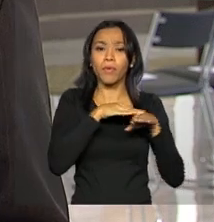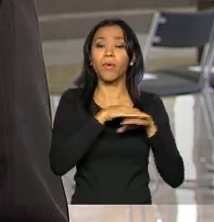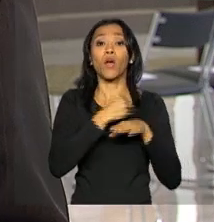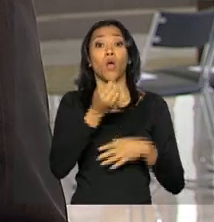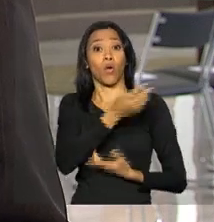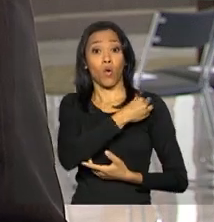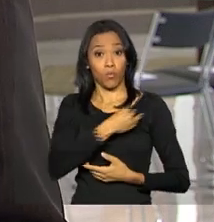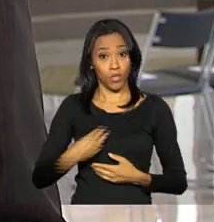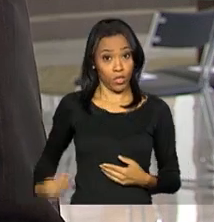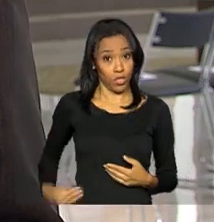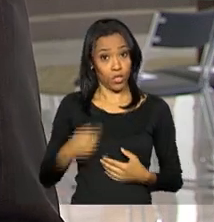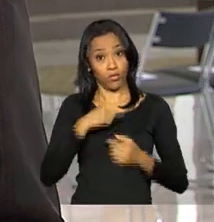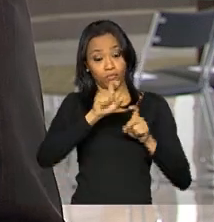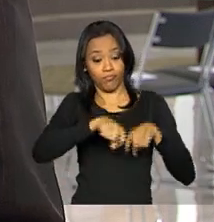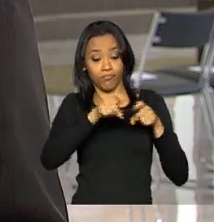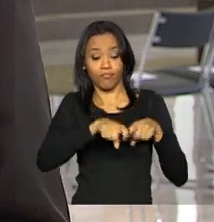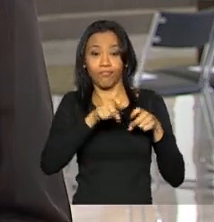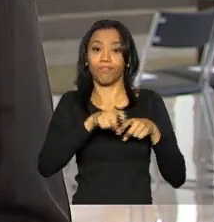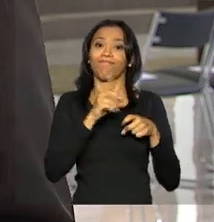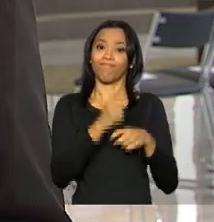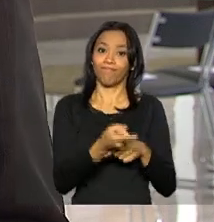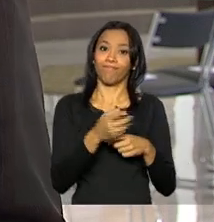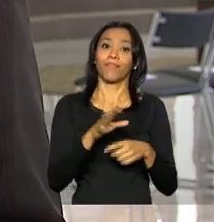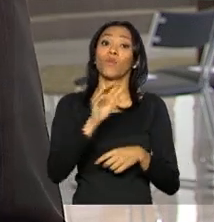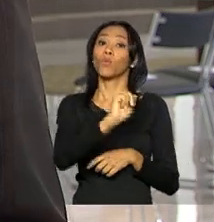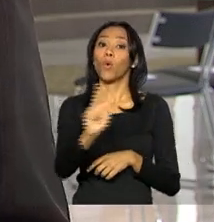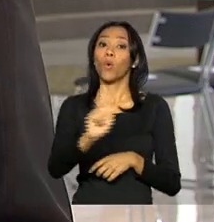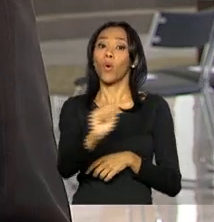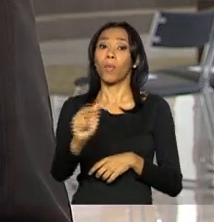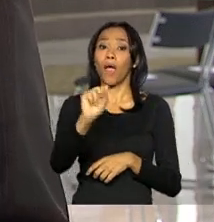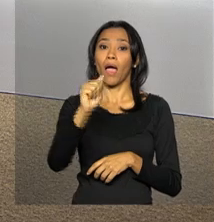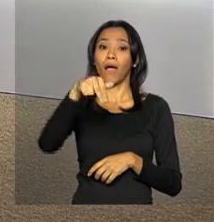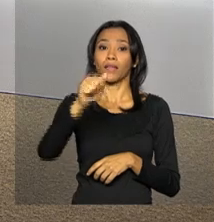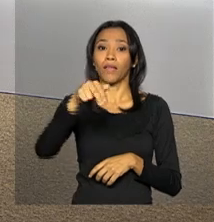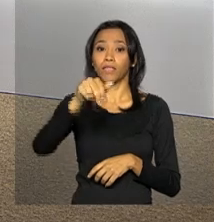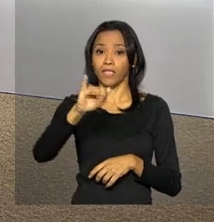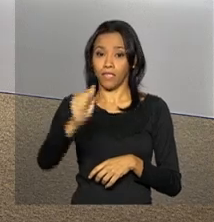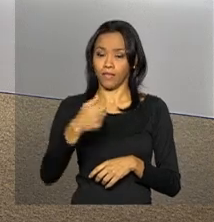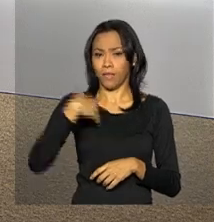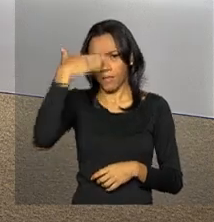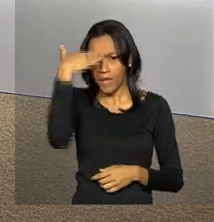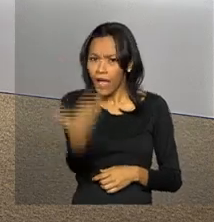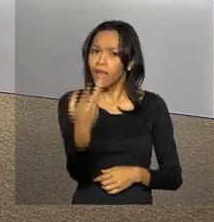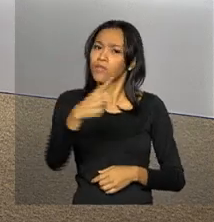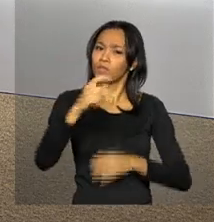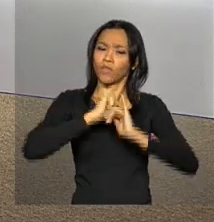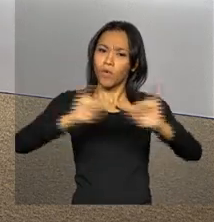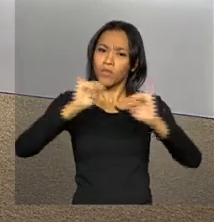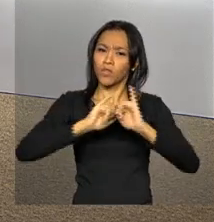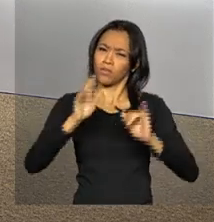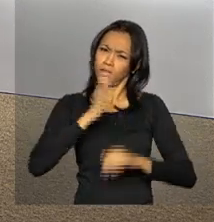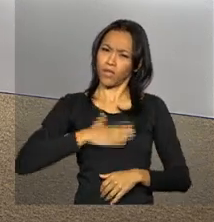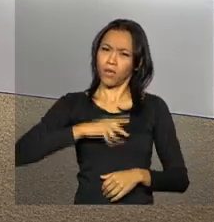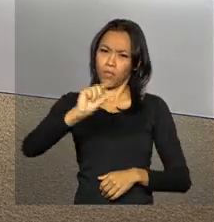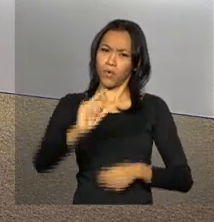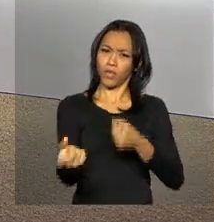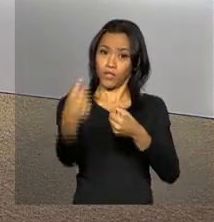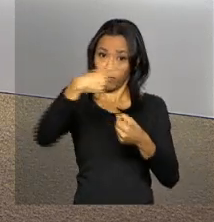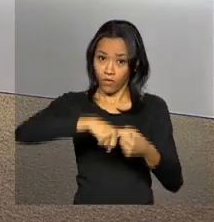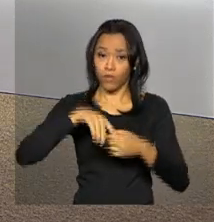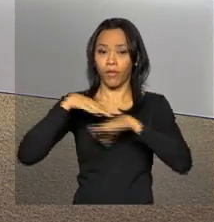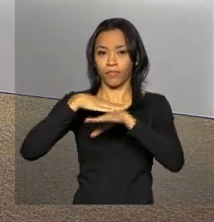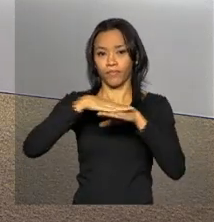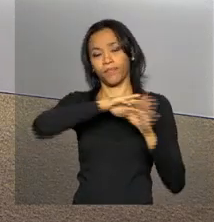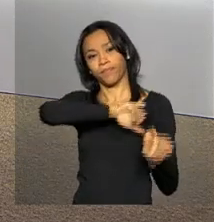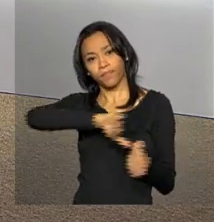Desenvolvimento Agrário, ministro Patrus Anarinhas. Obrigada, João Pedro Neto, pelas suas informações. Já já a gente volta a conversar.